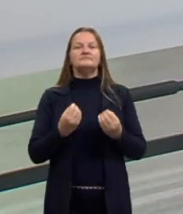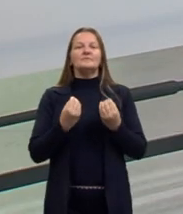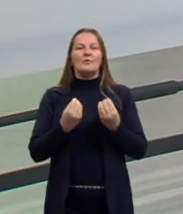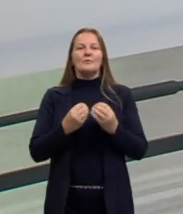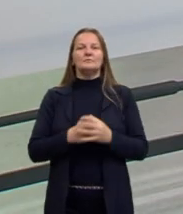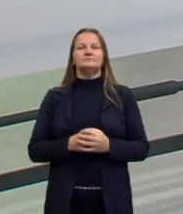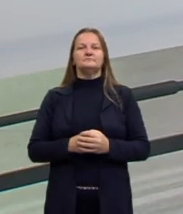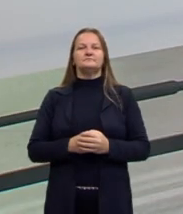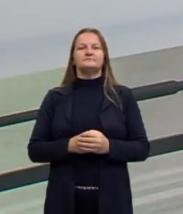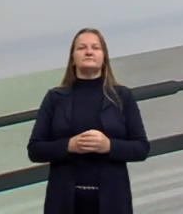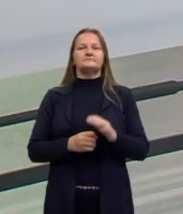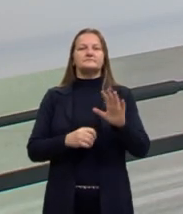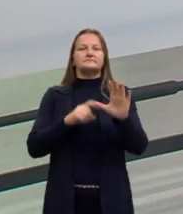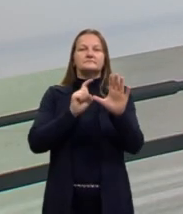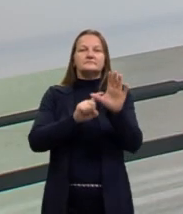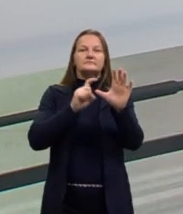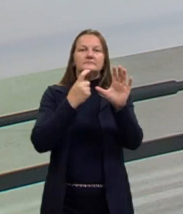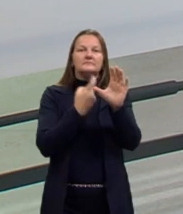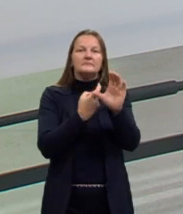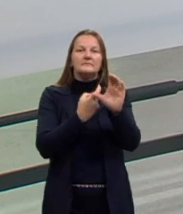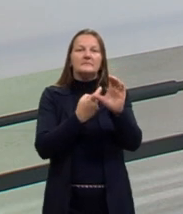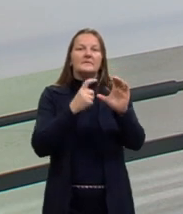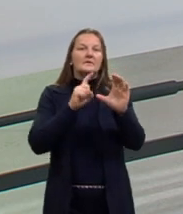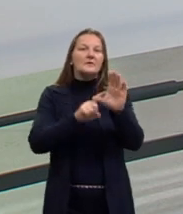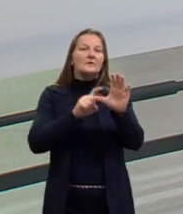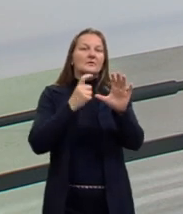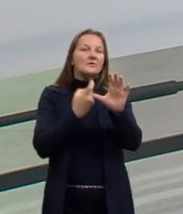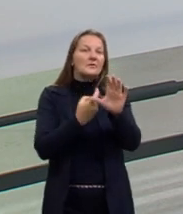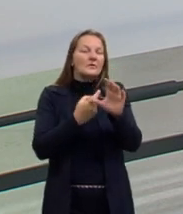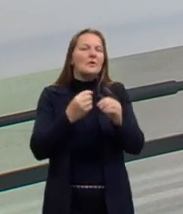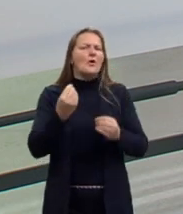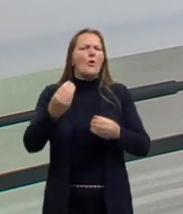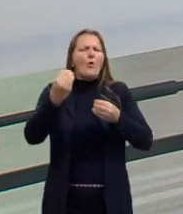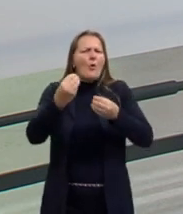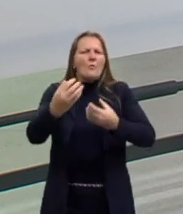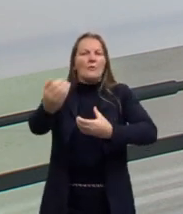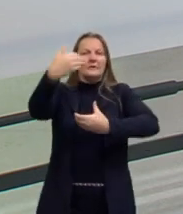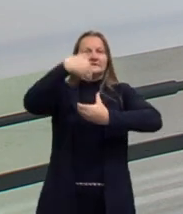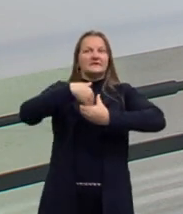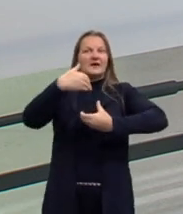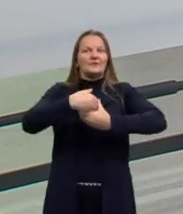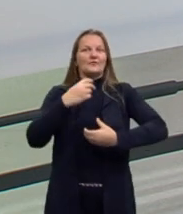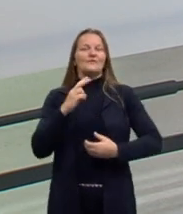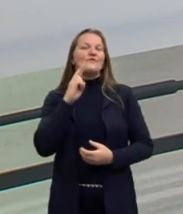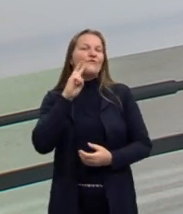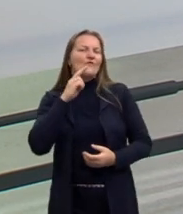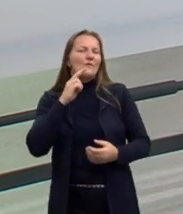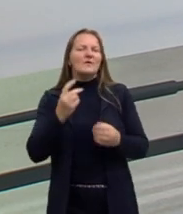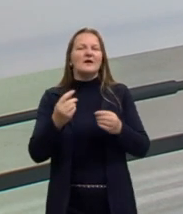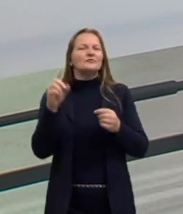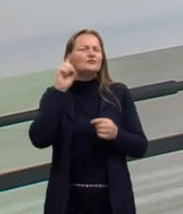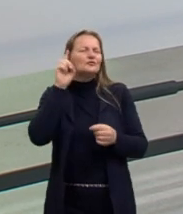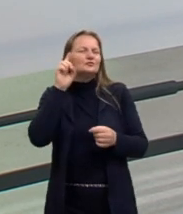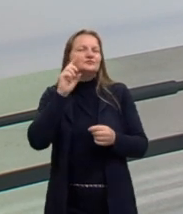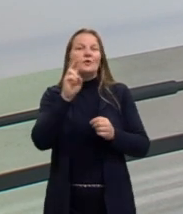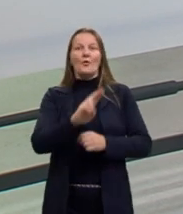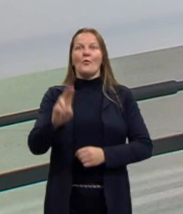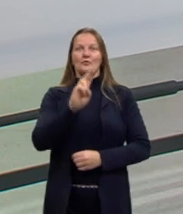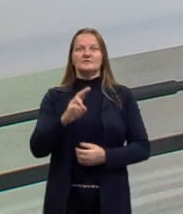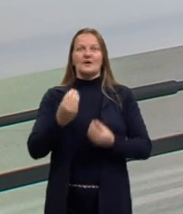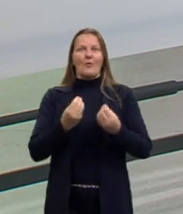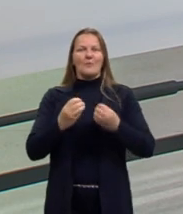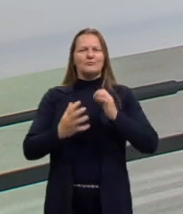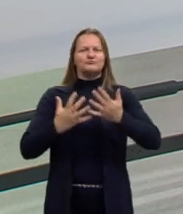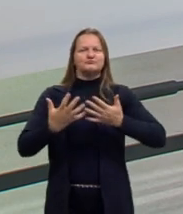como as expressões idiomáticas entraram no nosso vocabulário cotidiano? Como é que a gente